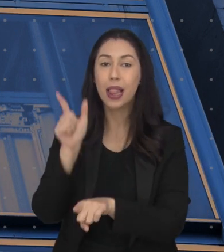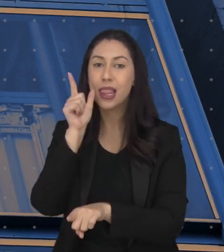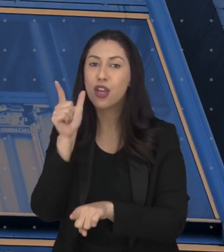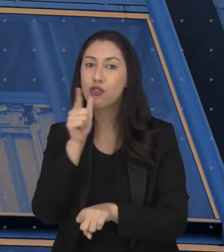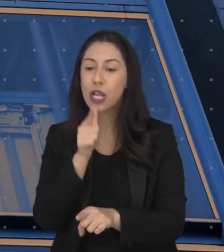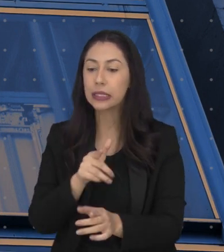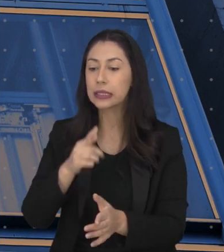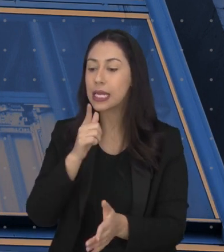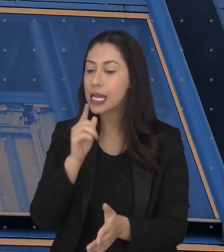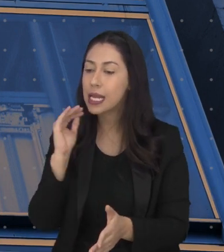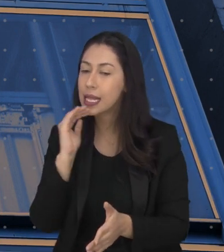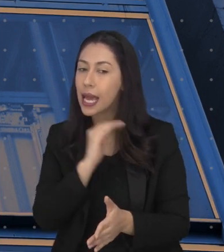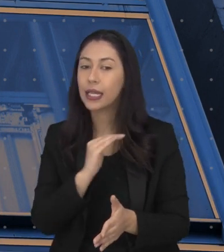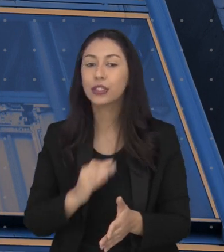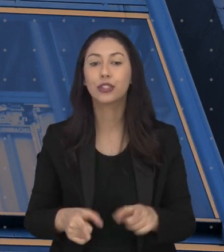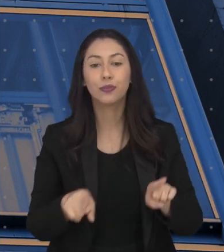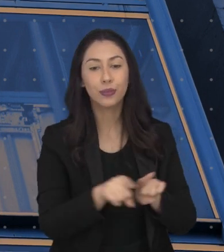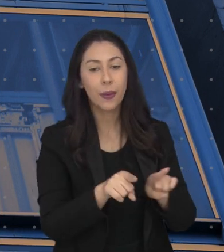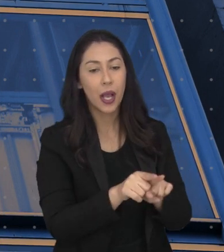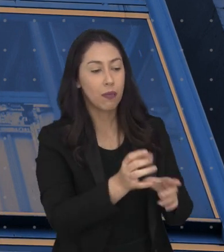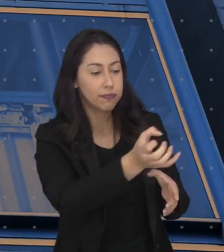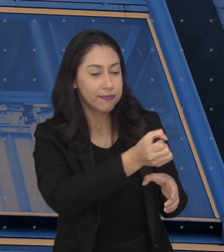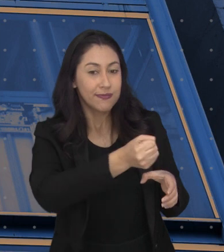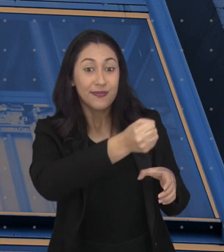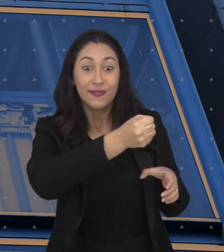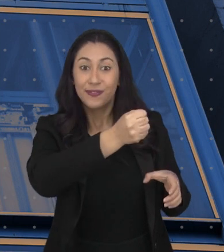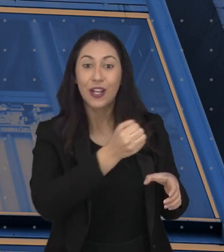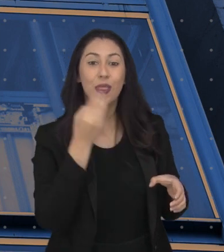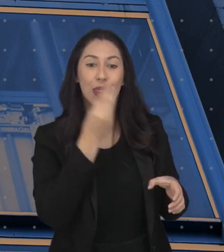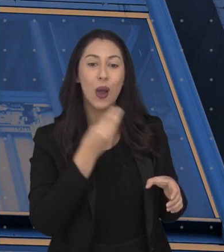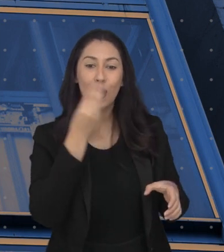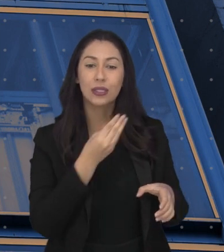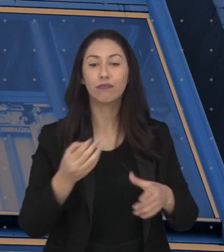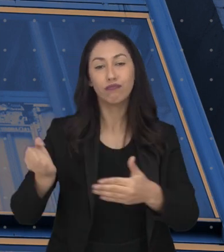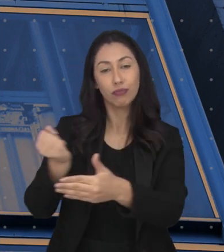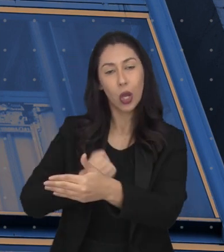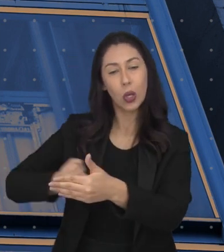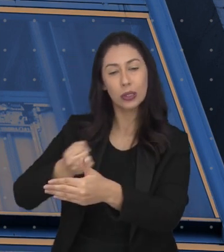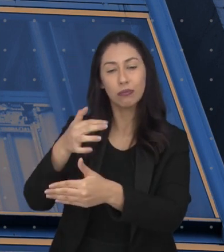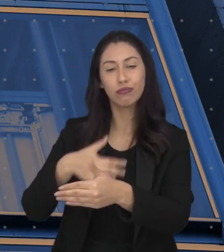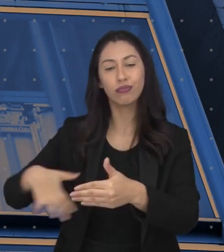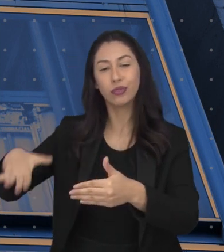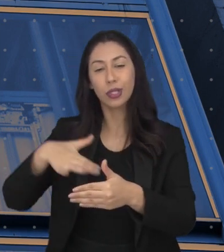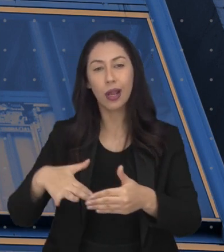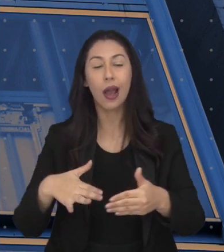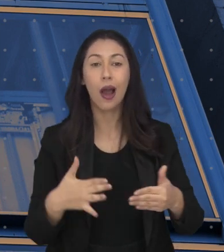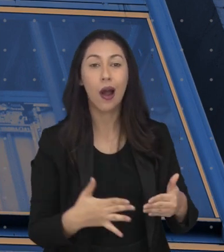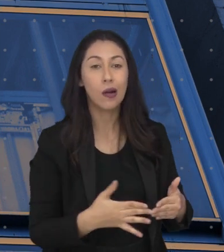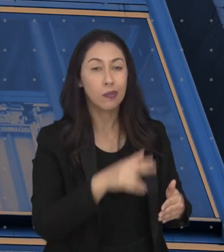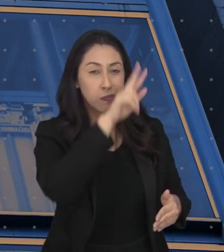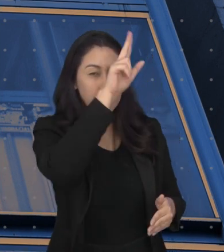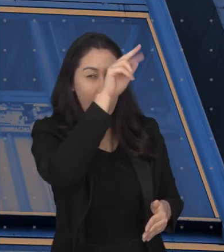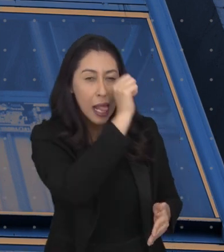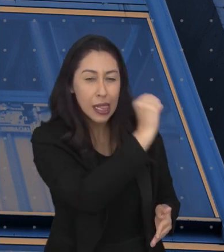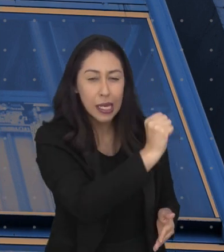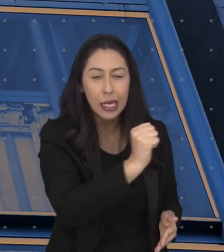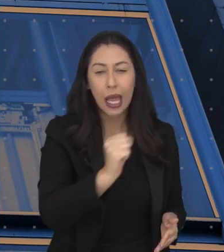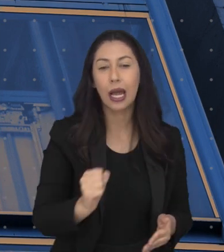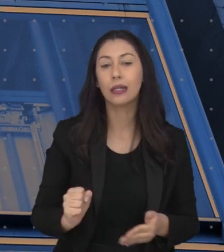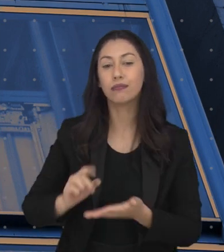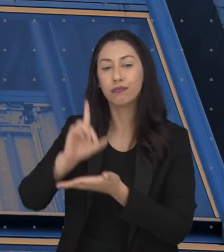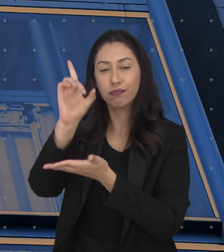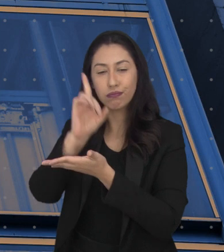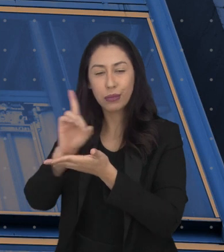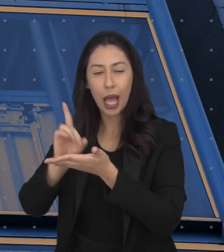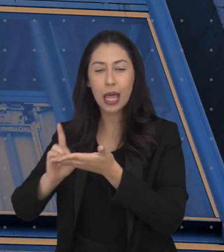lanchonete, confeiteiro, copeiro, cozinheiro de restaurante, cozinheiro geral, dedetizador, desenhista